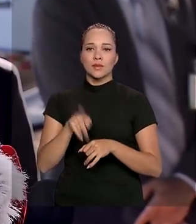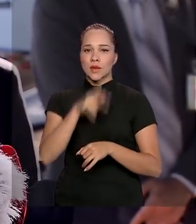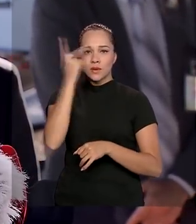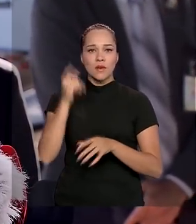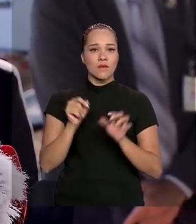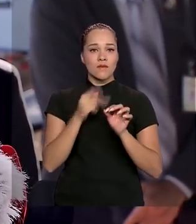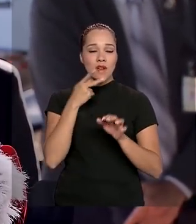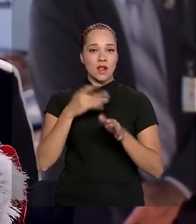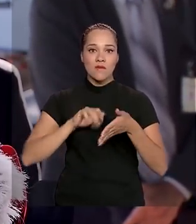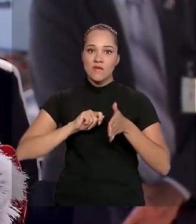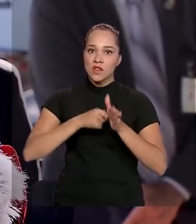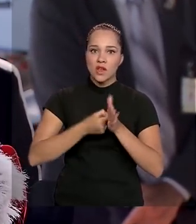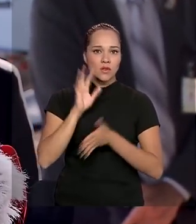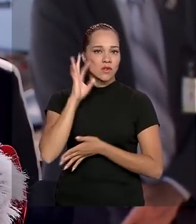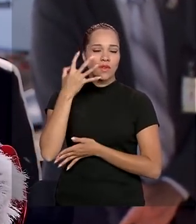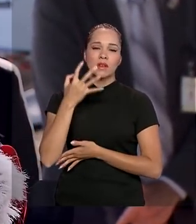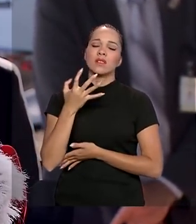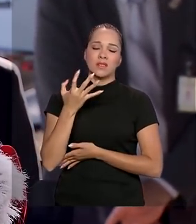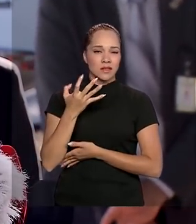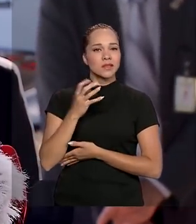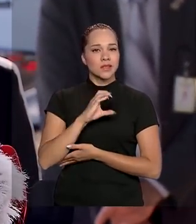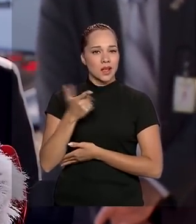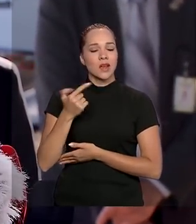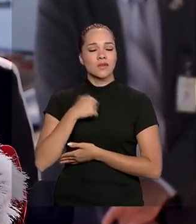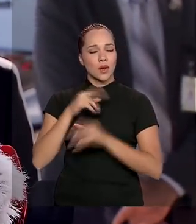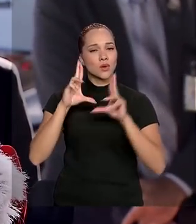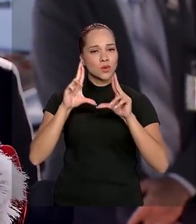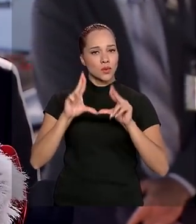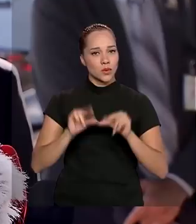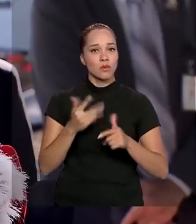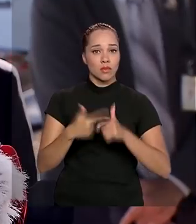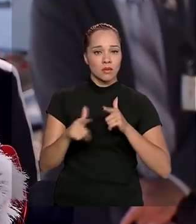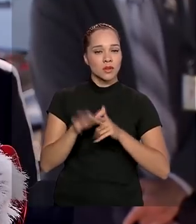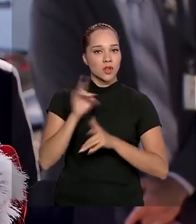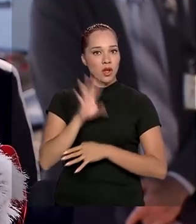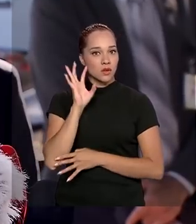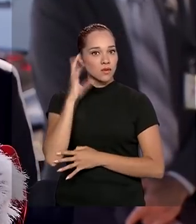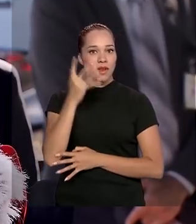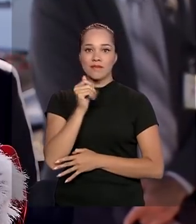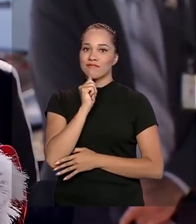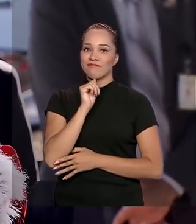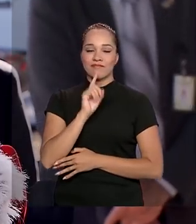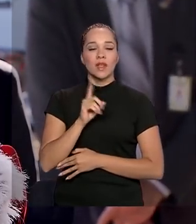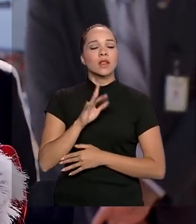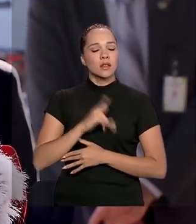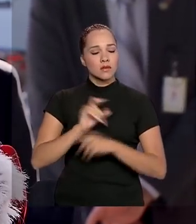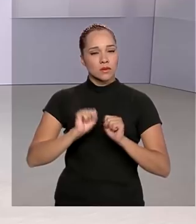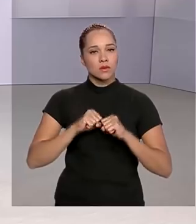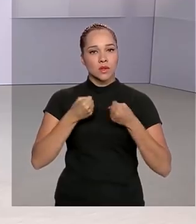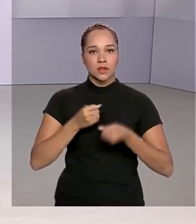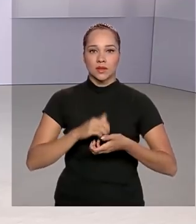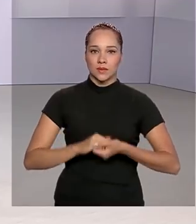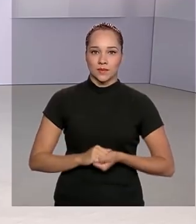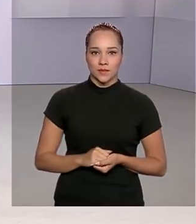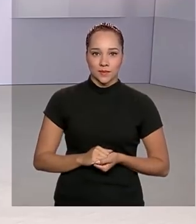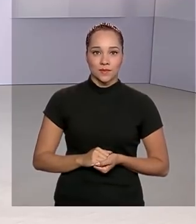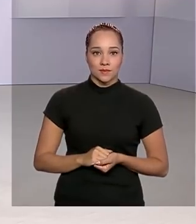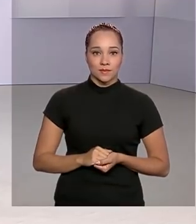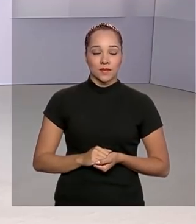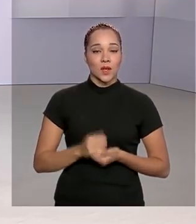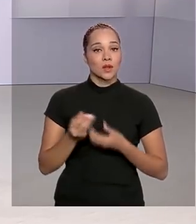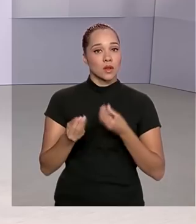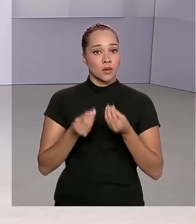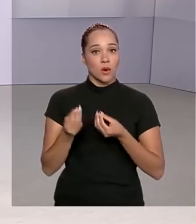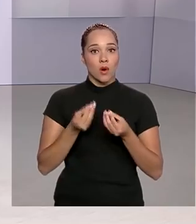fala que fechar resolveu. Lógico, vai ter um maior problema, mas resolver não vai resolver. Estamos fazendo o possível nessa questão. E como